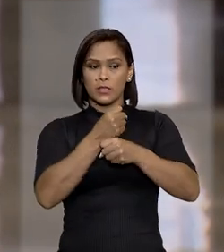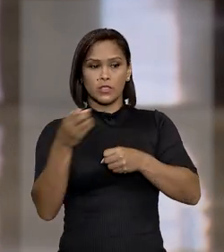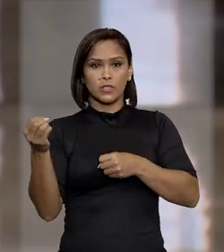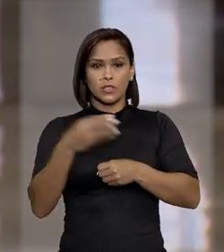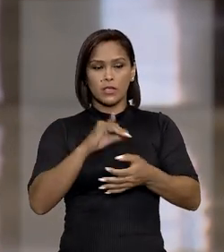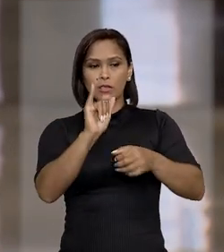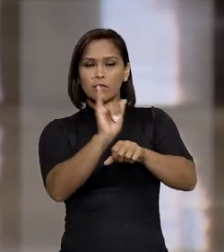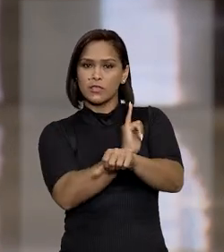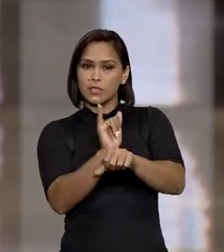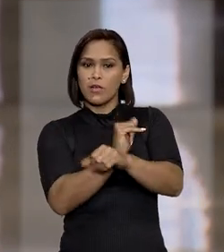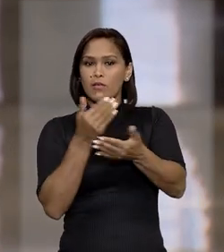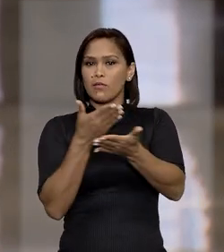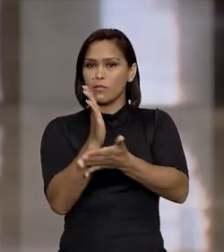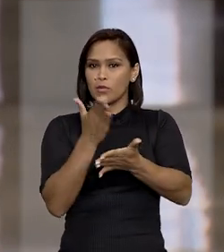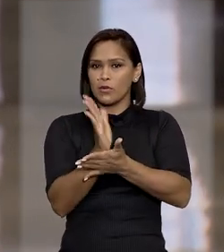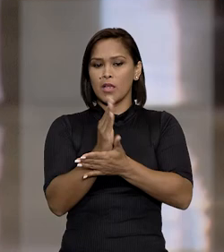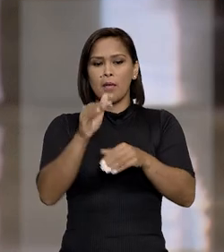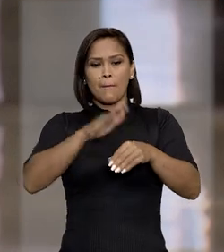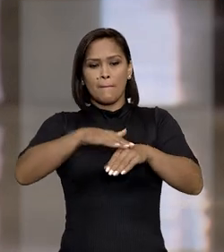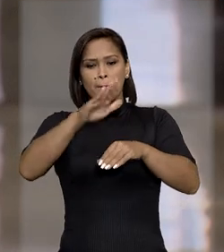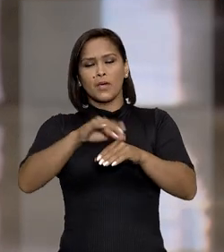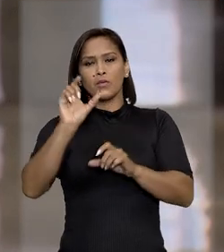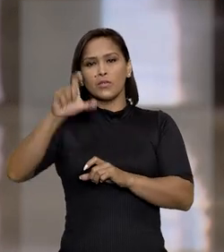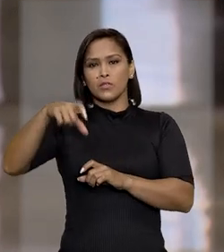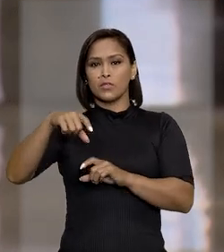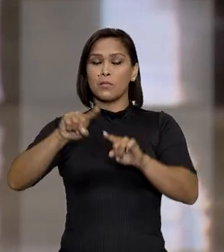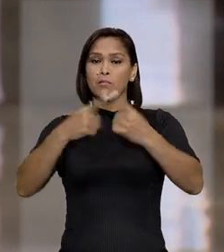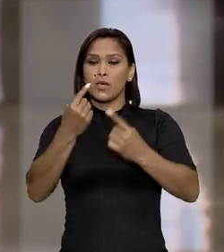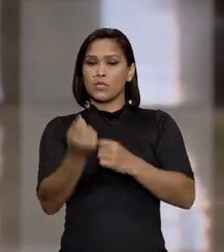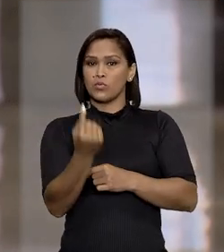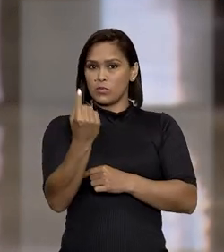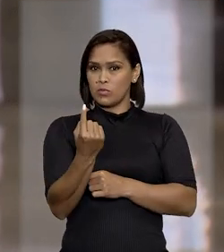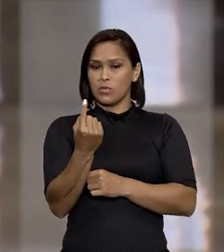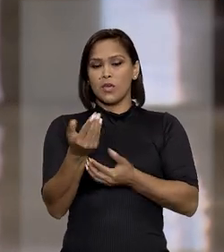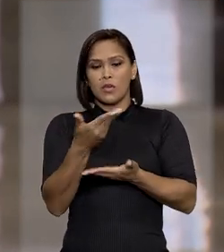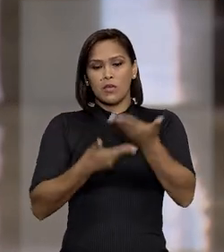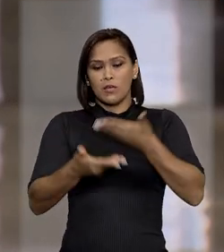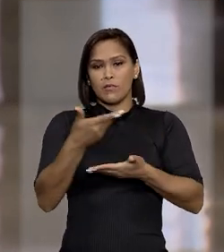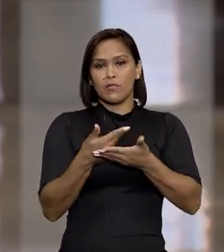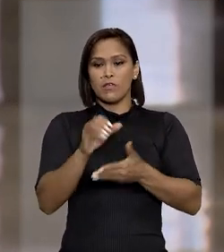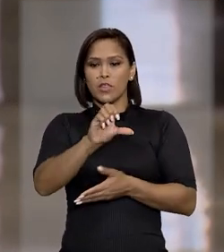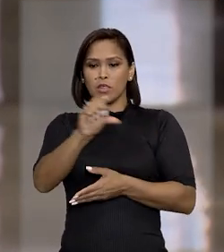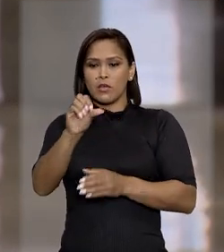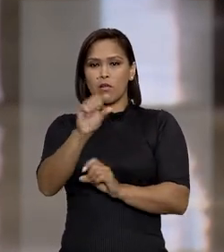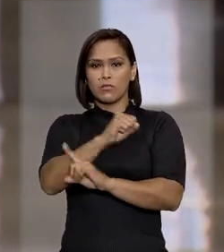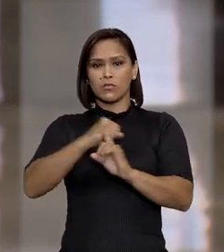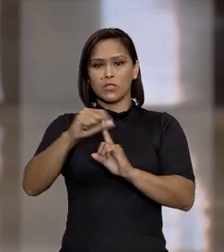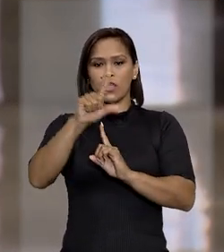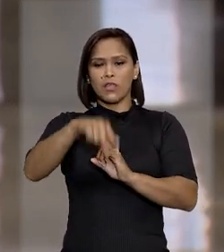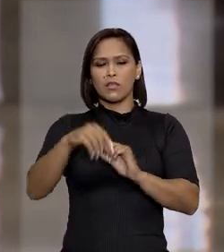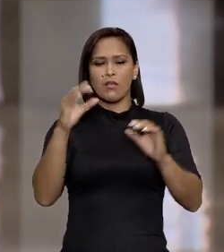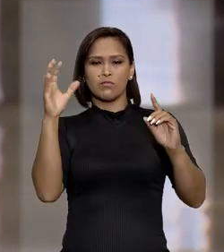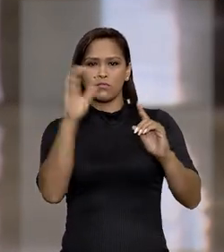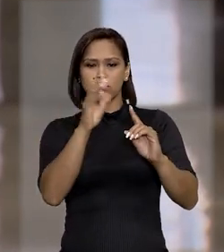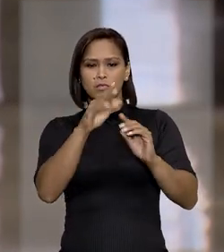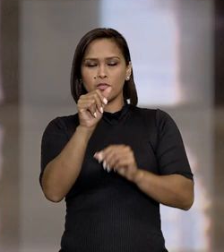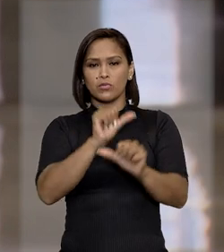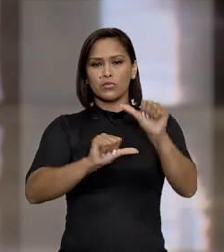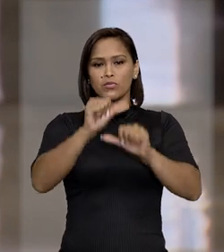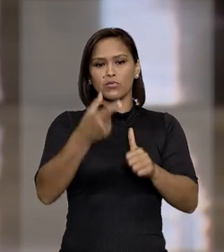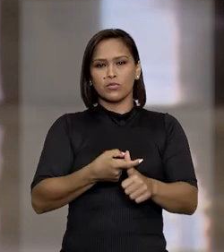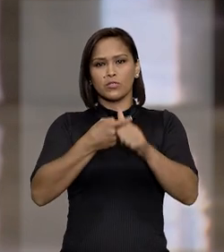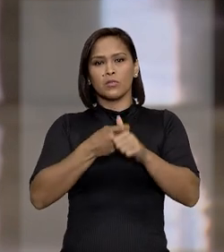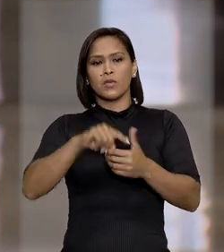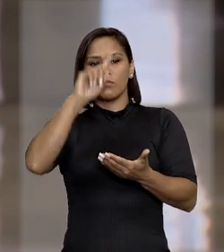passado, novos planos foram aprovados pela maioria dos credores, mas um deles, envolvendo nove sociedades, teve seus efeitos